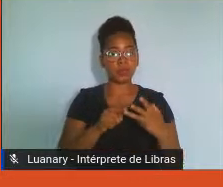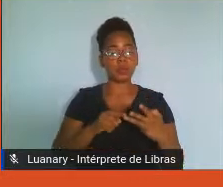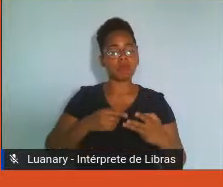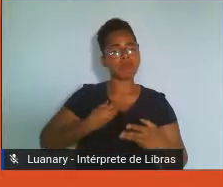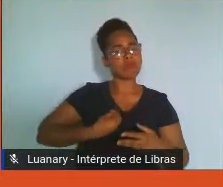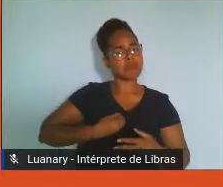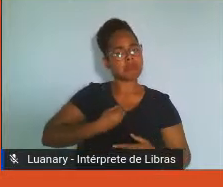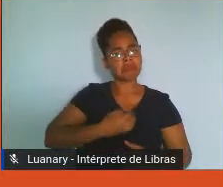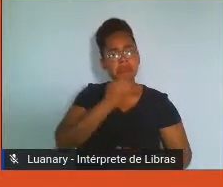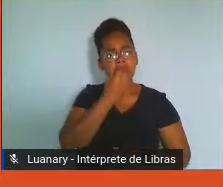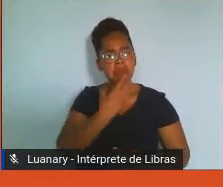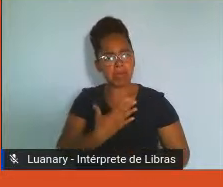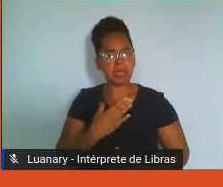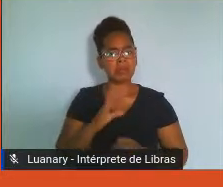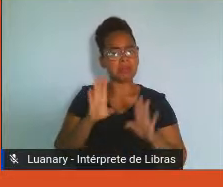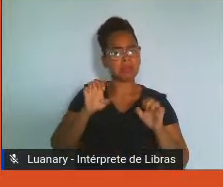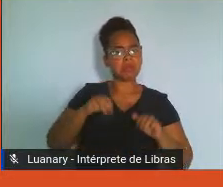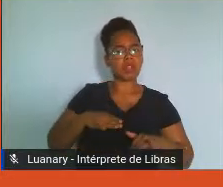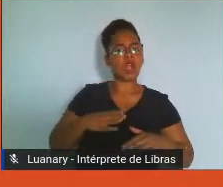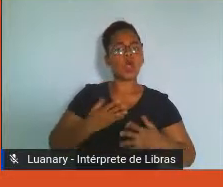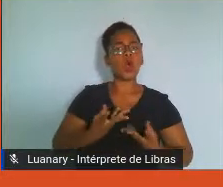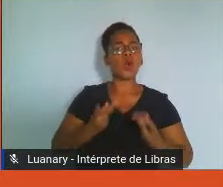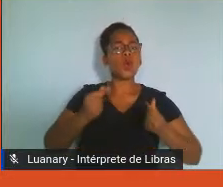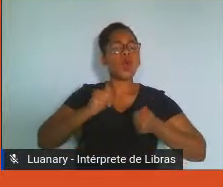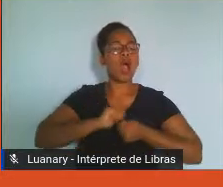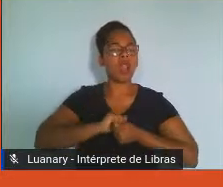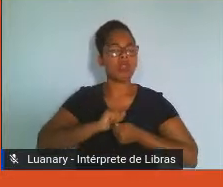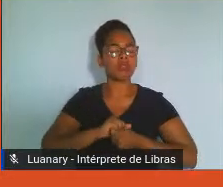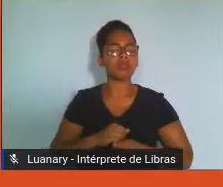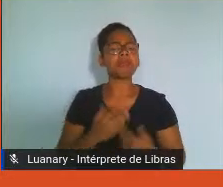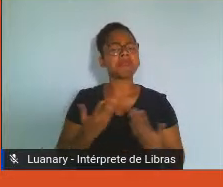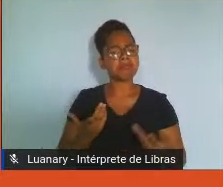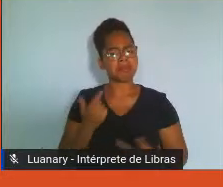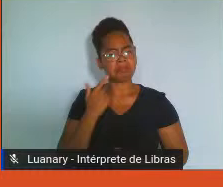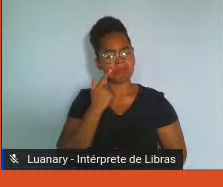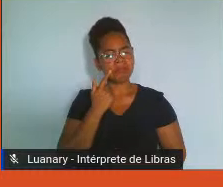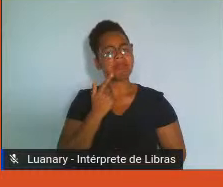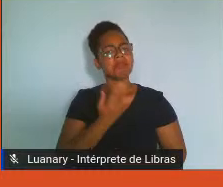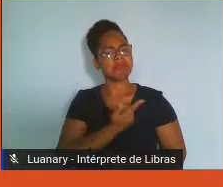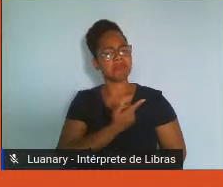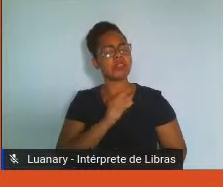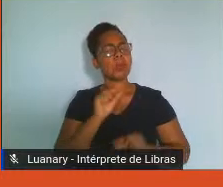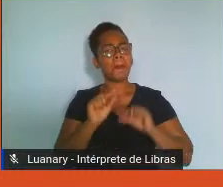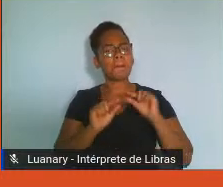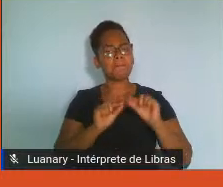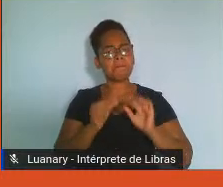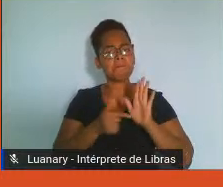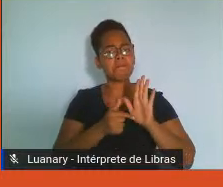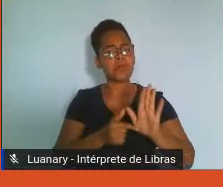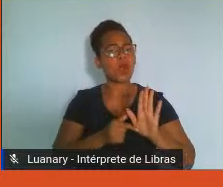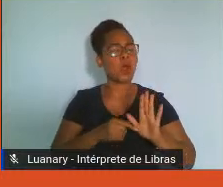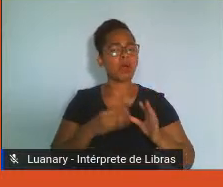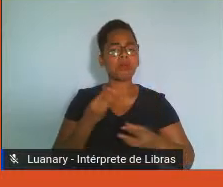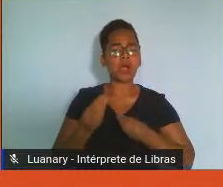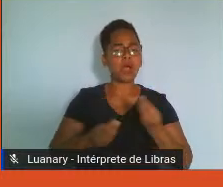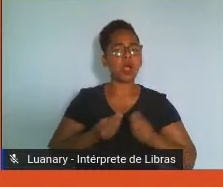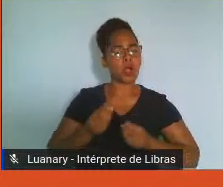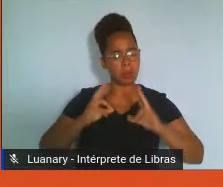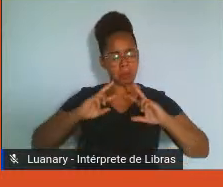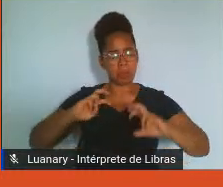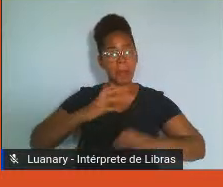nessa roda, nós devemos nos perguntar qual é o nível de satisfação atual com a minha vida